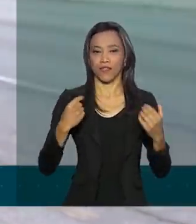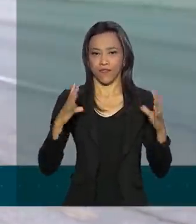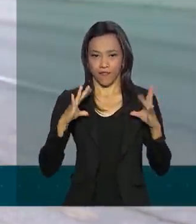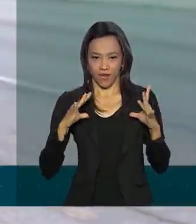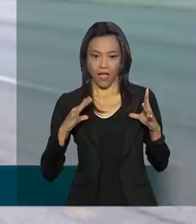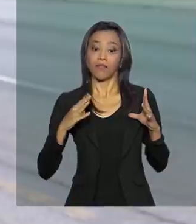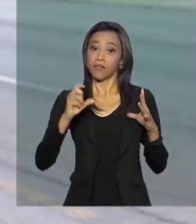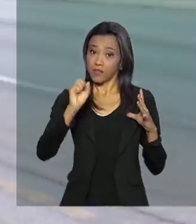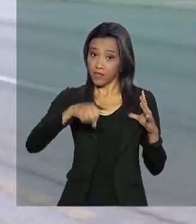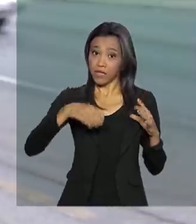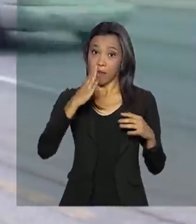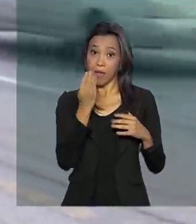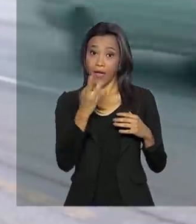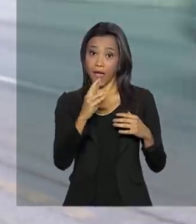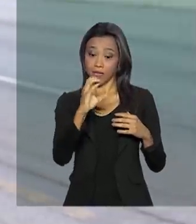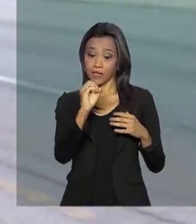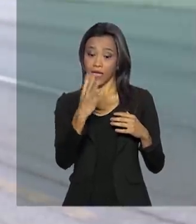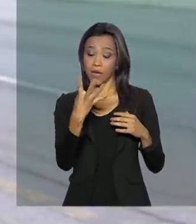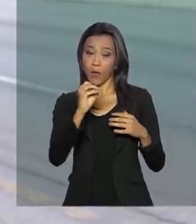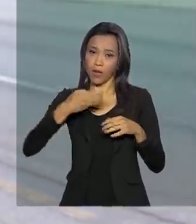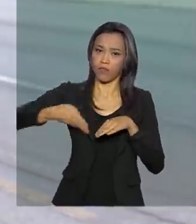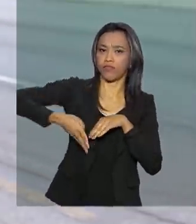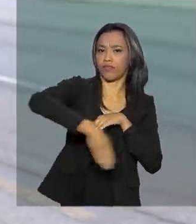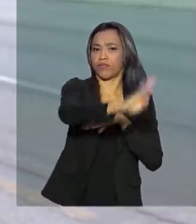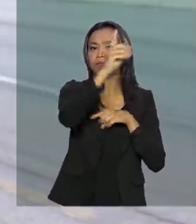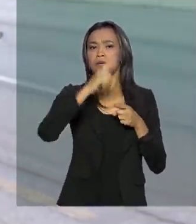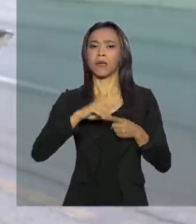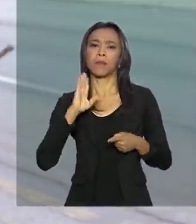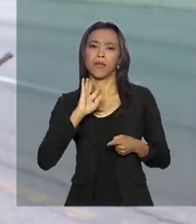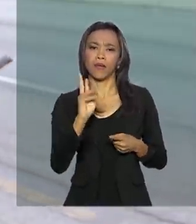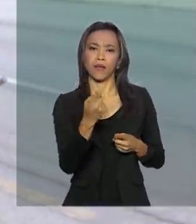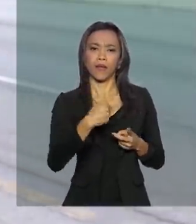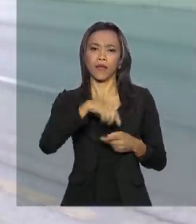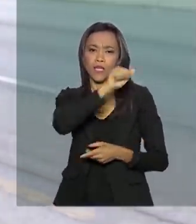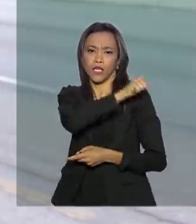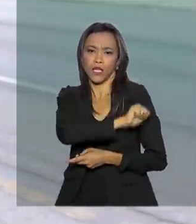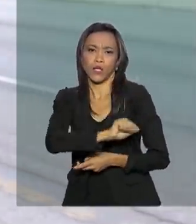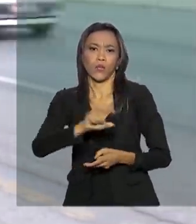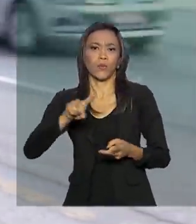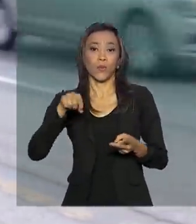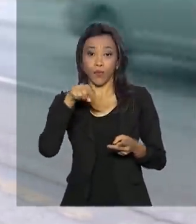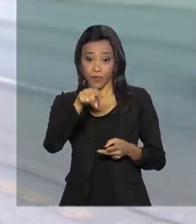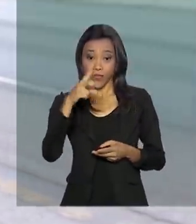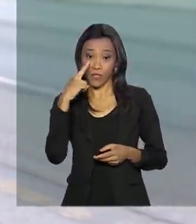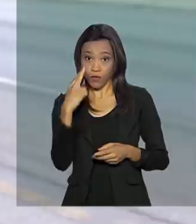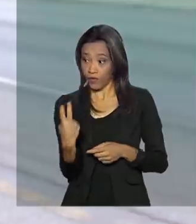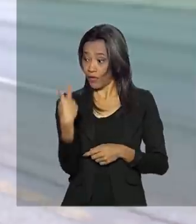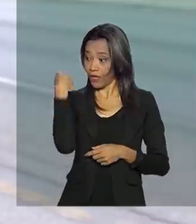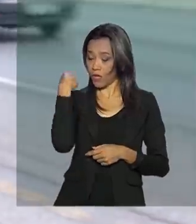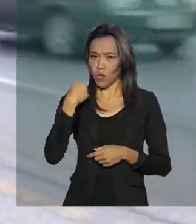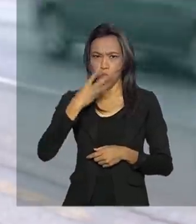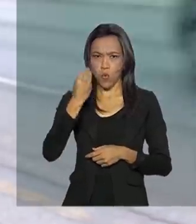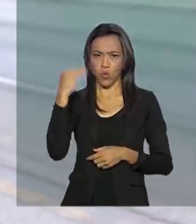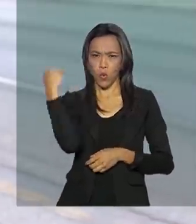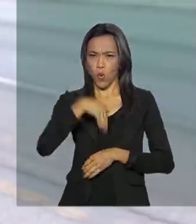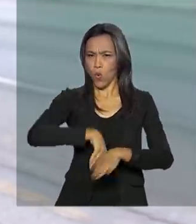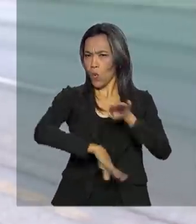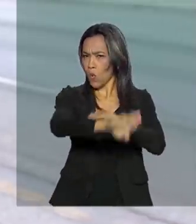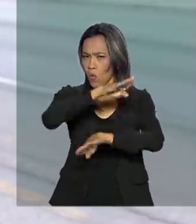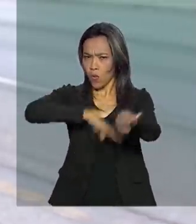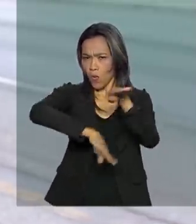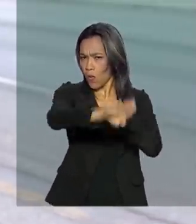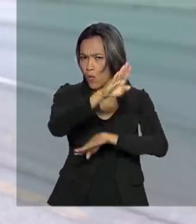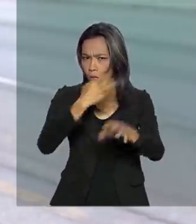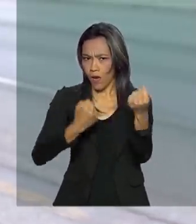Distrito Federal para São Paulo, Belo Horizonte, Rio de Janeiro. E como vocês podem ver aqui atrás de mim, o fluxo é bem intenso. A Polícia